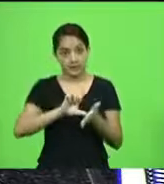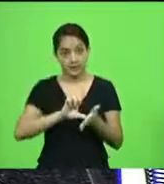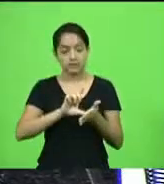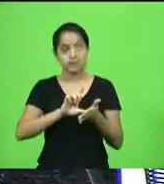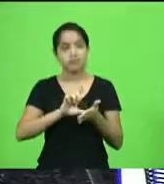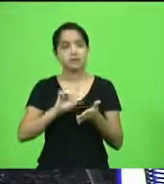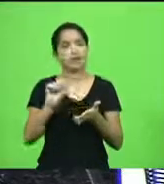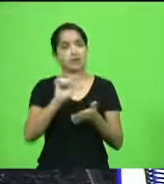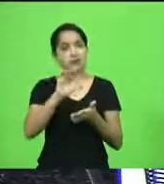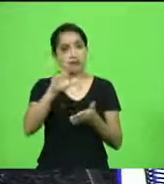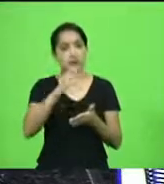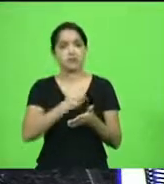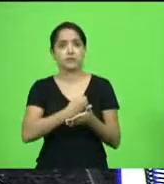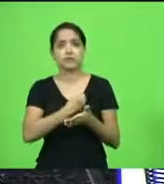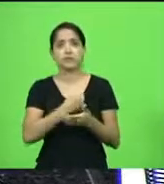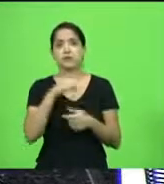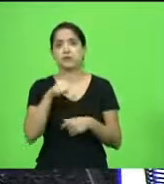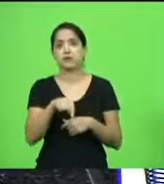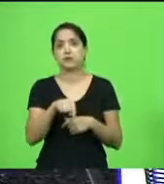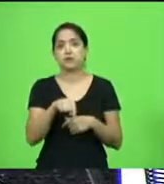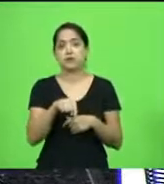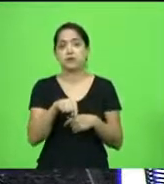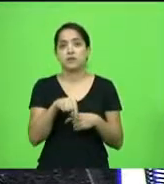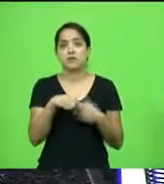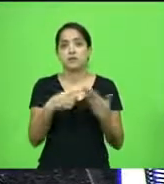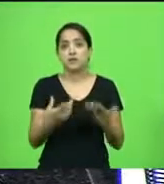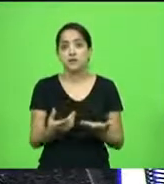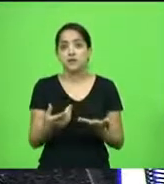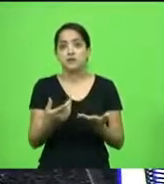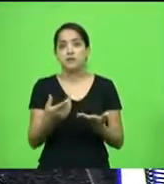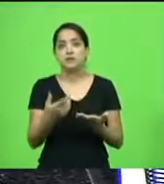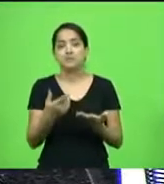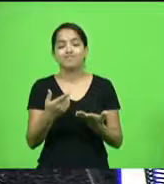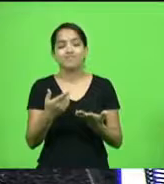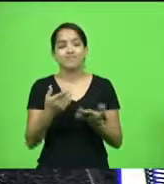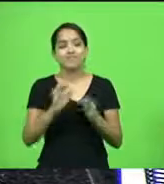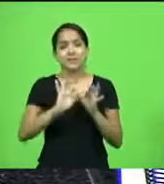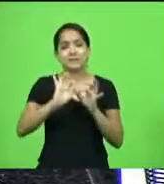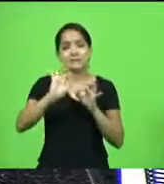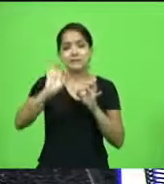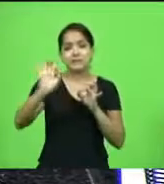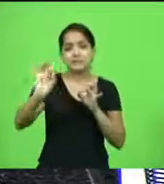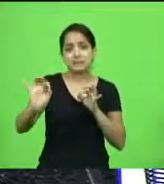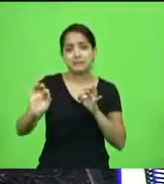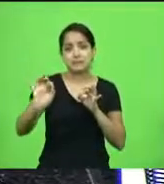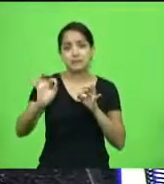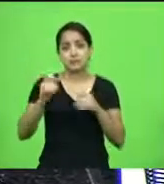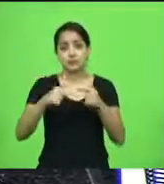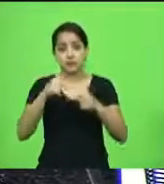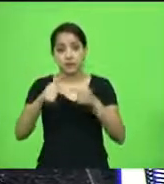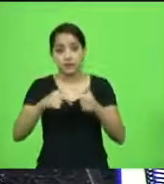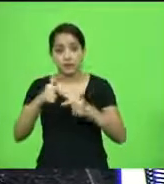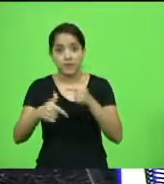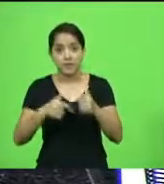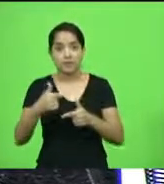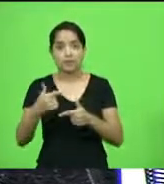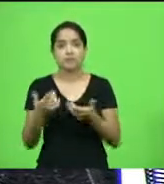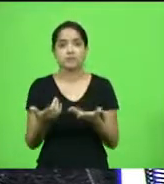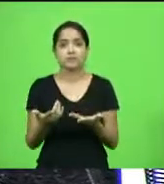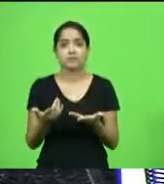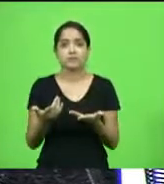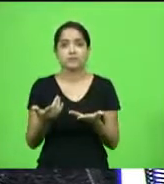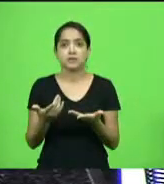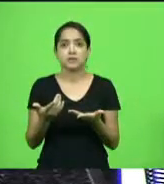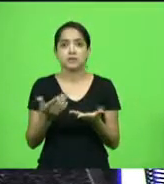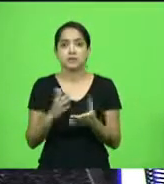catarinense. E o serviço que a gente tem de volta está muito distante daquilo que nós realmente merecemos. Quando nós queremos